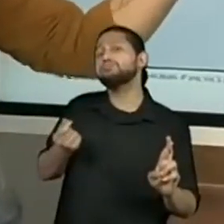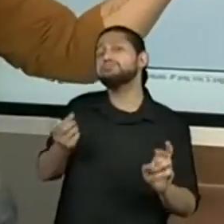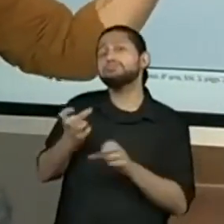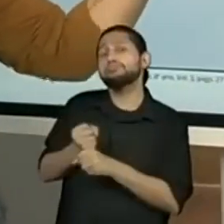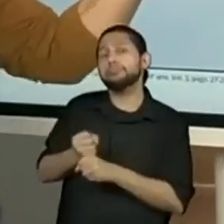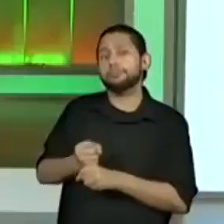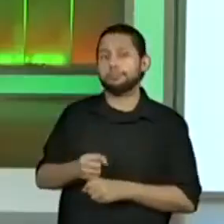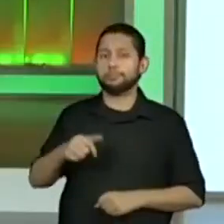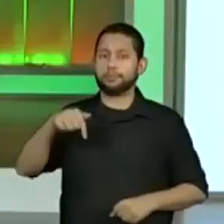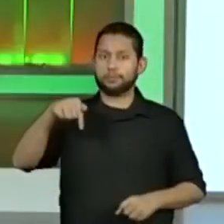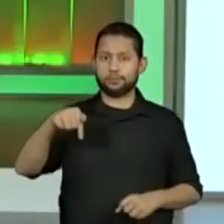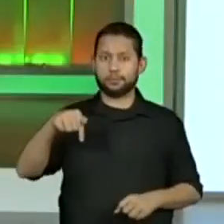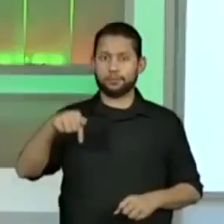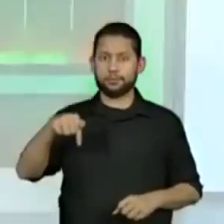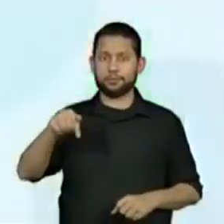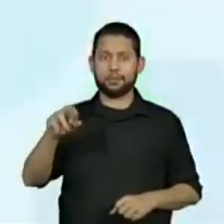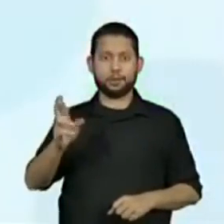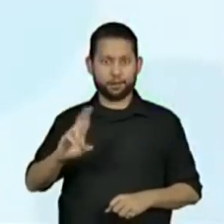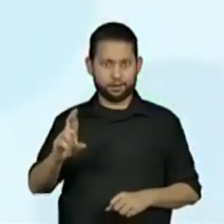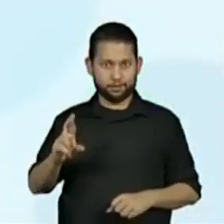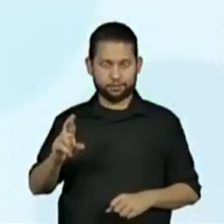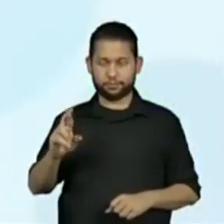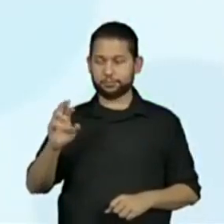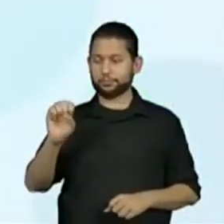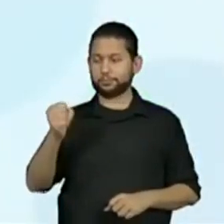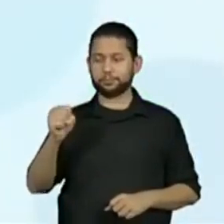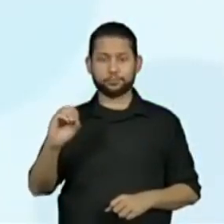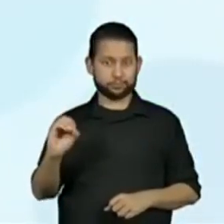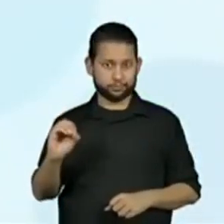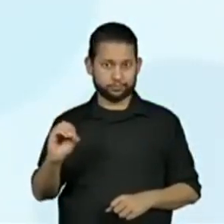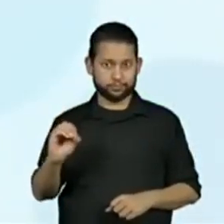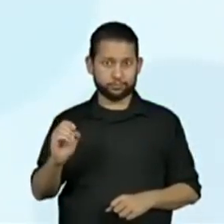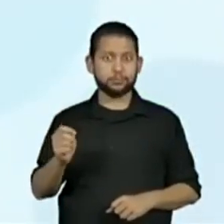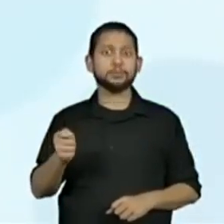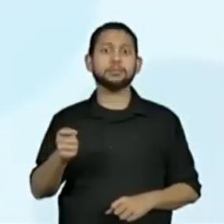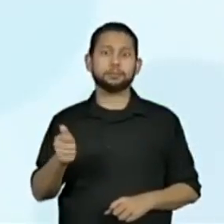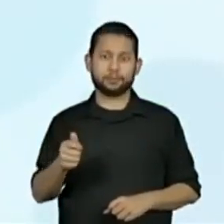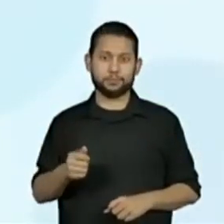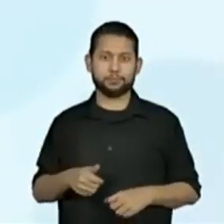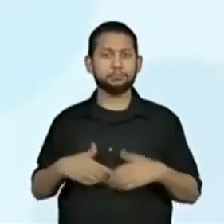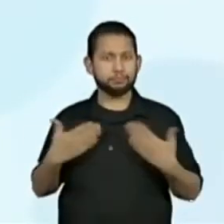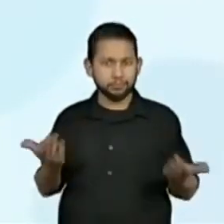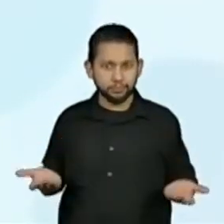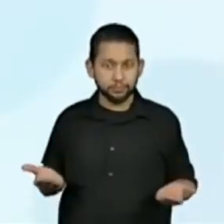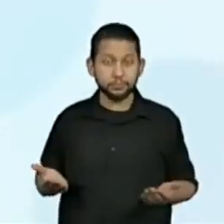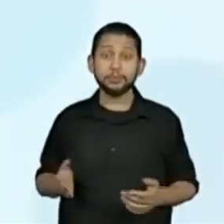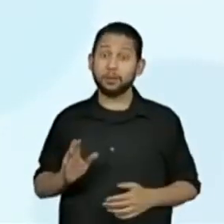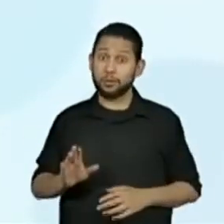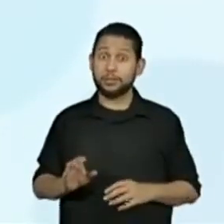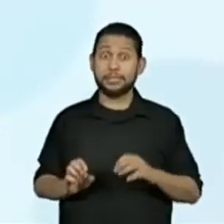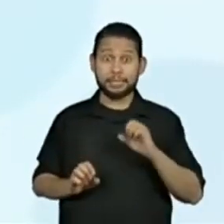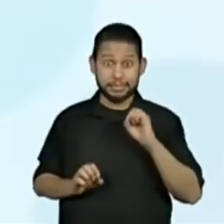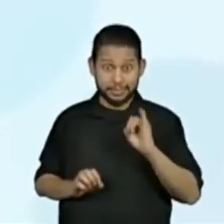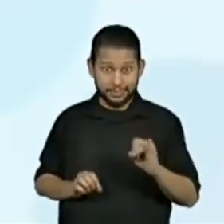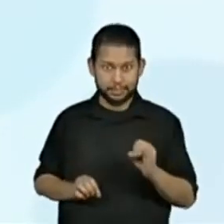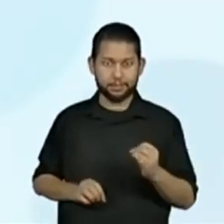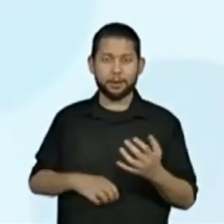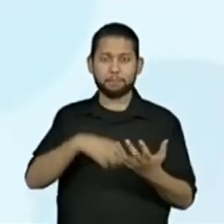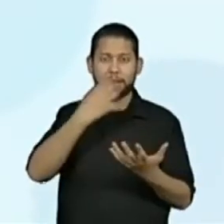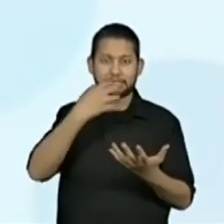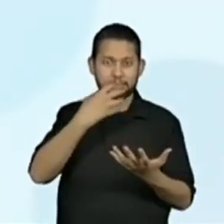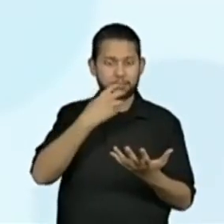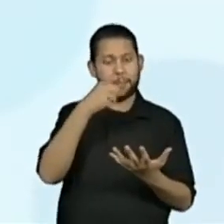sete reais e oitenta centavos. Então, vamos lá. Se cada maçã custasse R$,00,